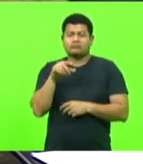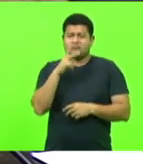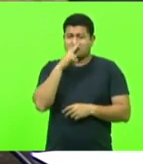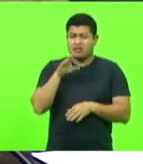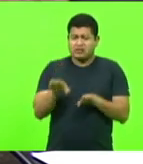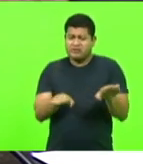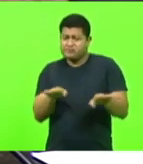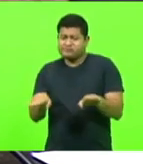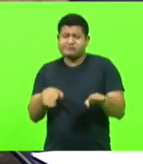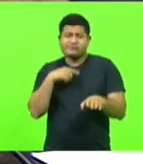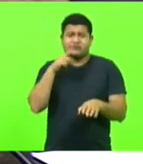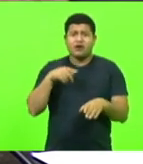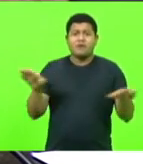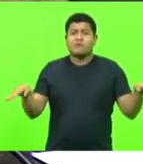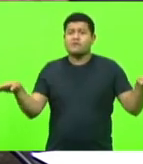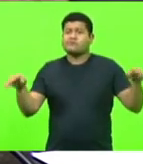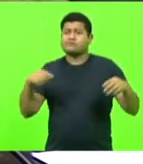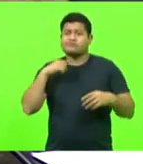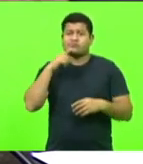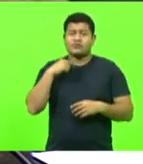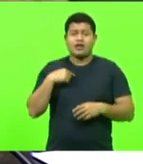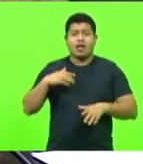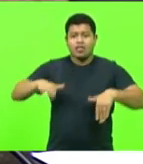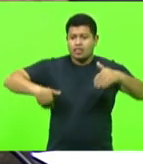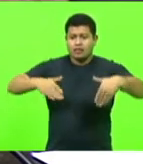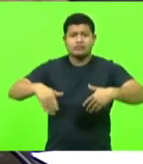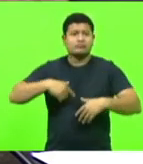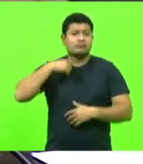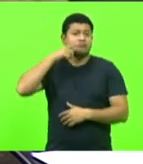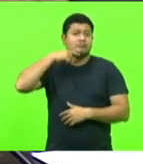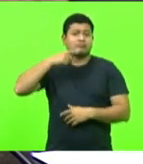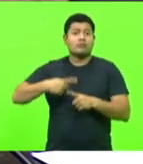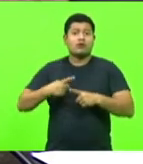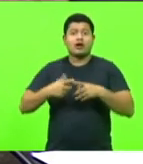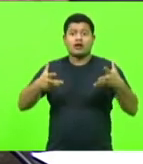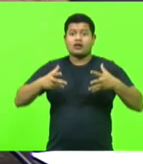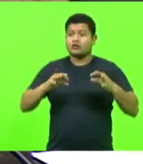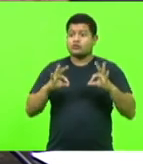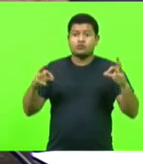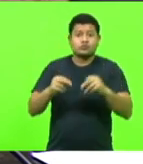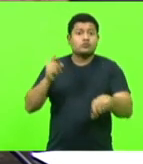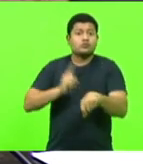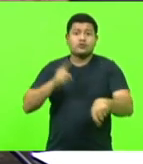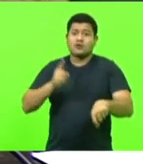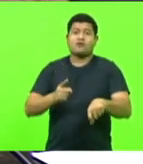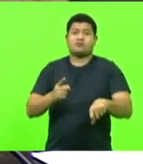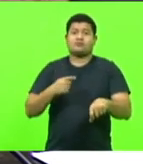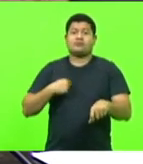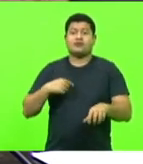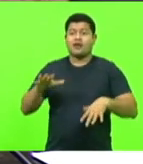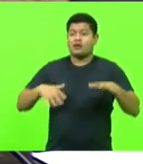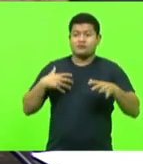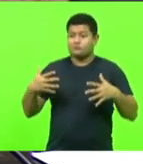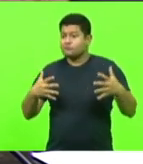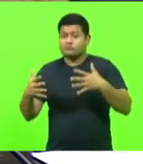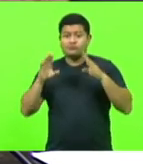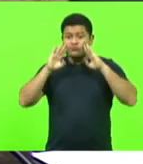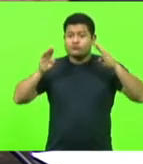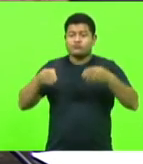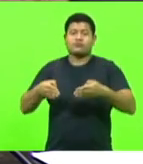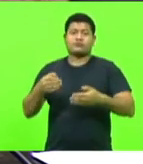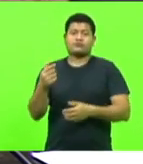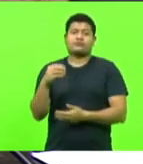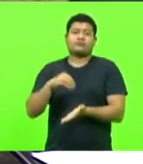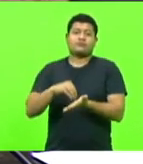voa direito, ele não nada direito, porque ele quer fazer tudo e ao fazer tudo não consegue focar em uma coisa e